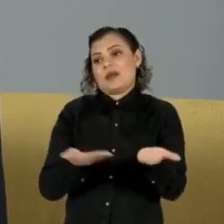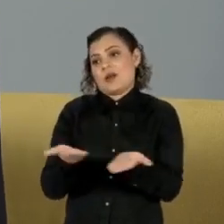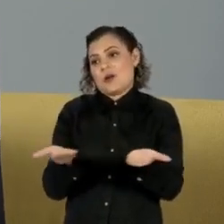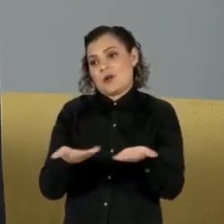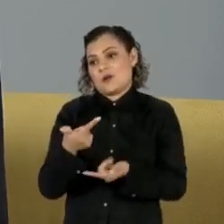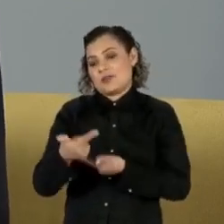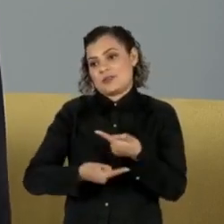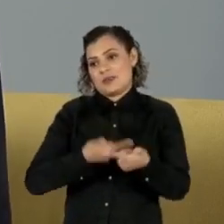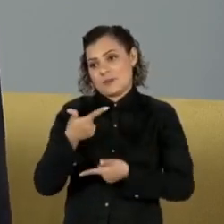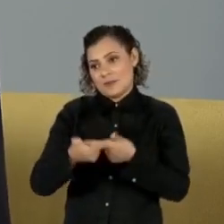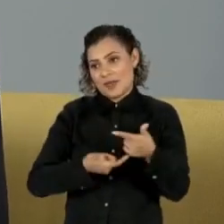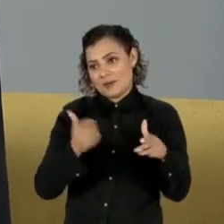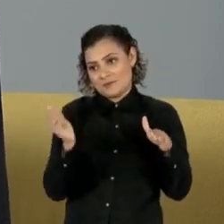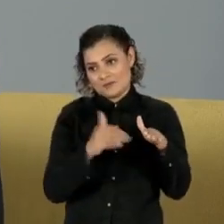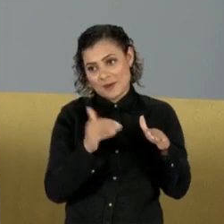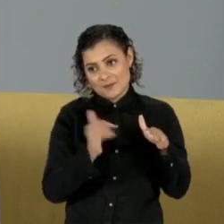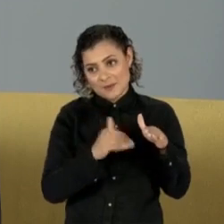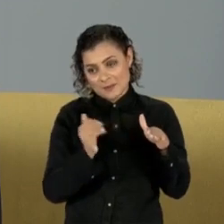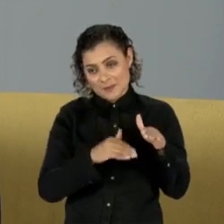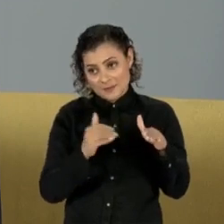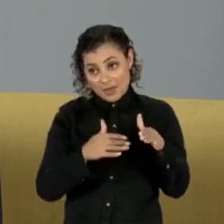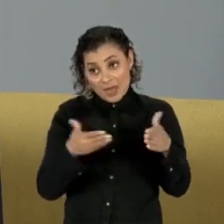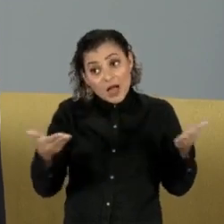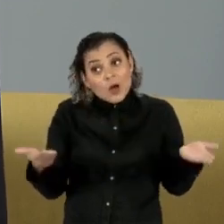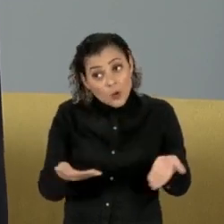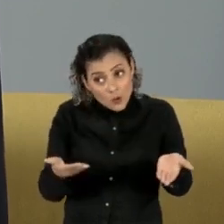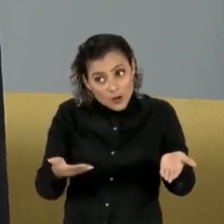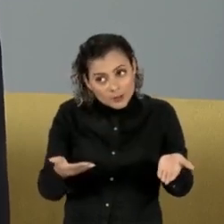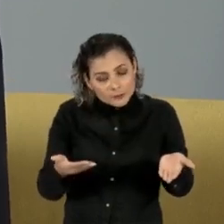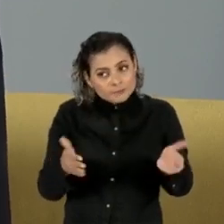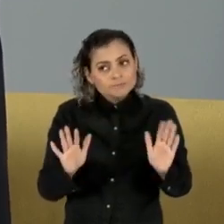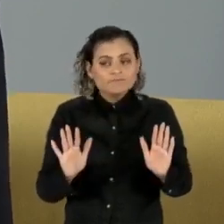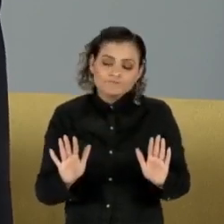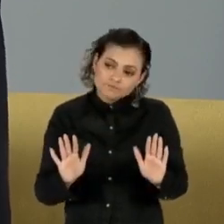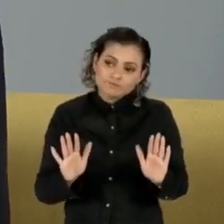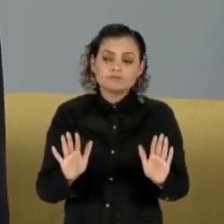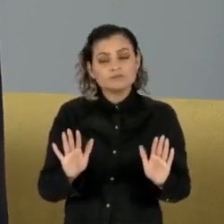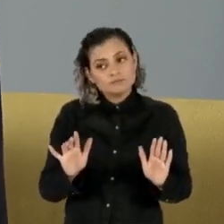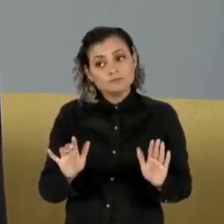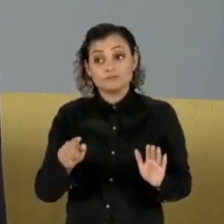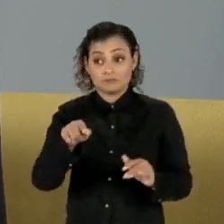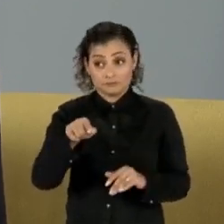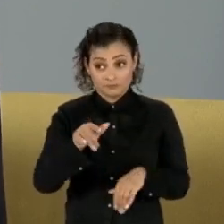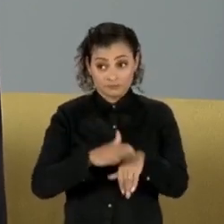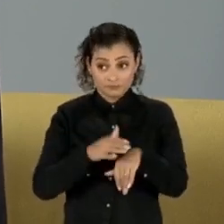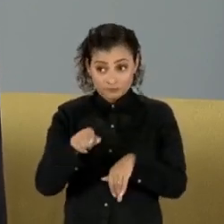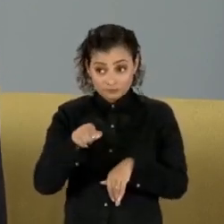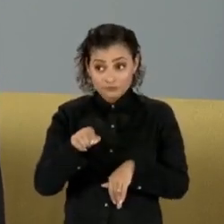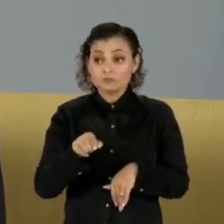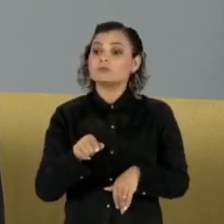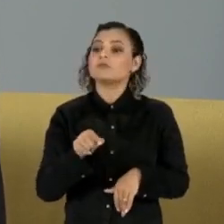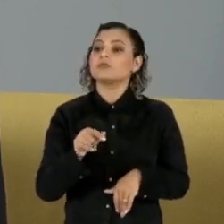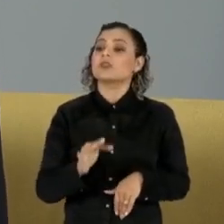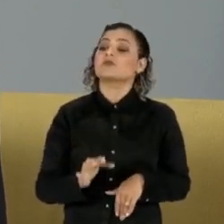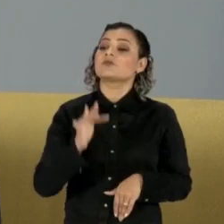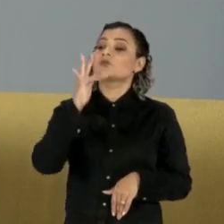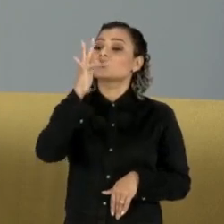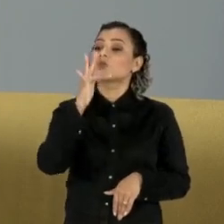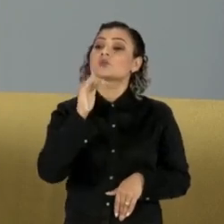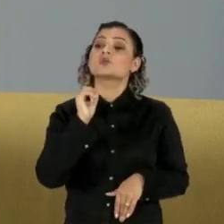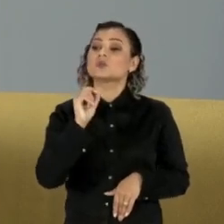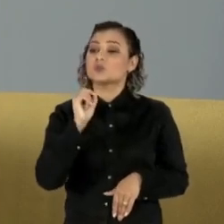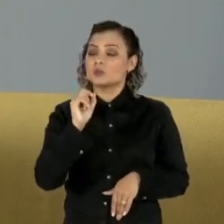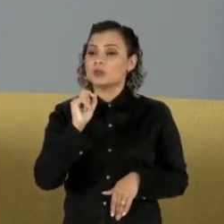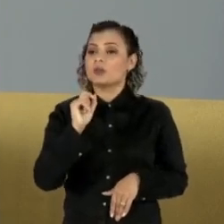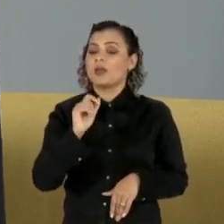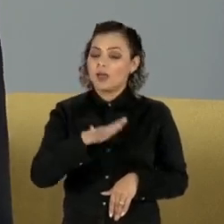contribuir para a Previdência Social agora. Então, de acordo, você vai ser uma das pessoas, eu diria que é um